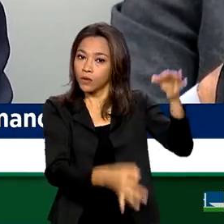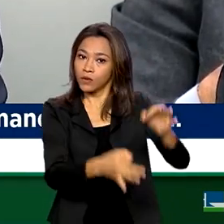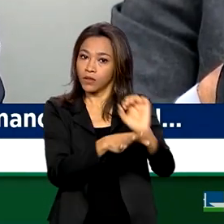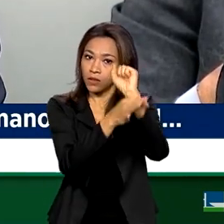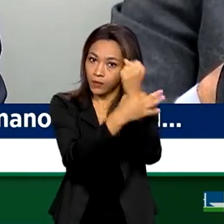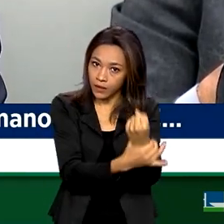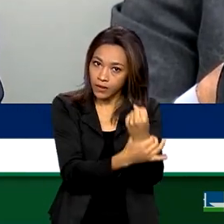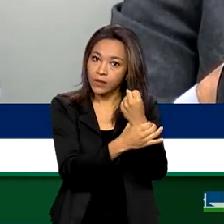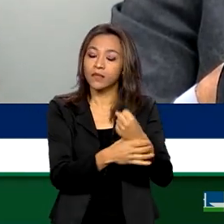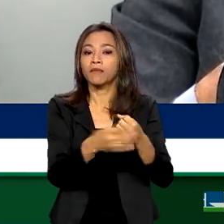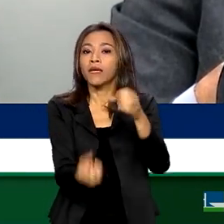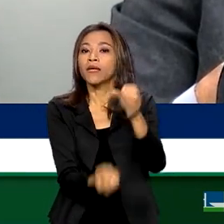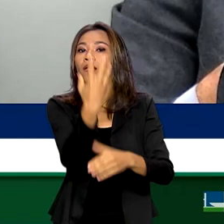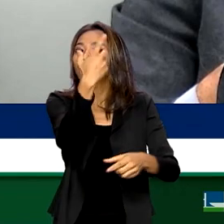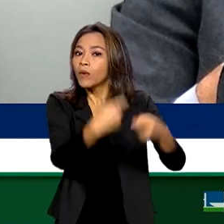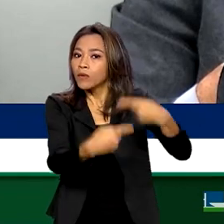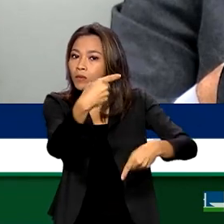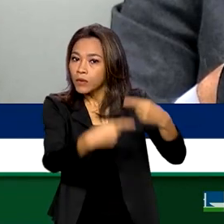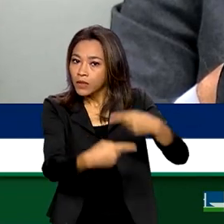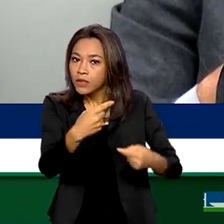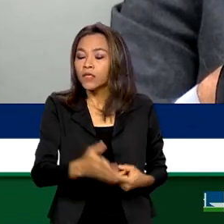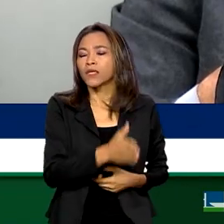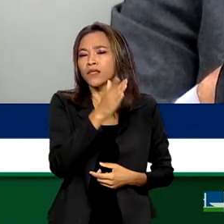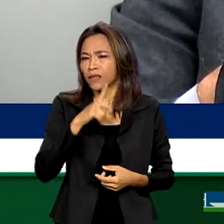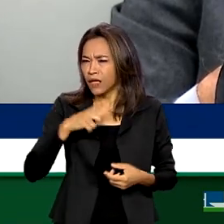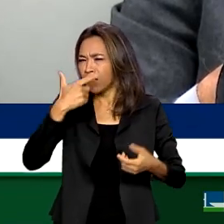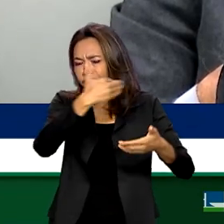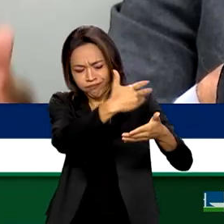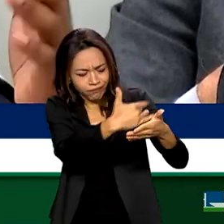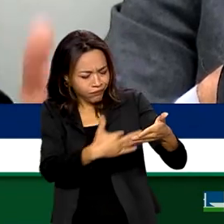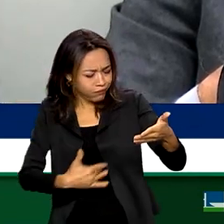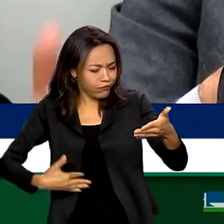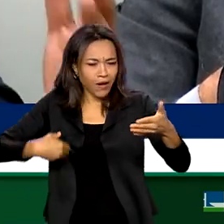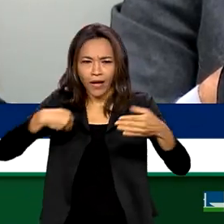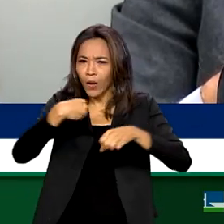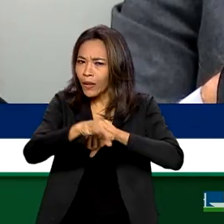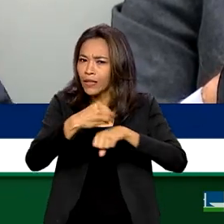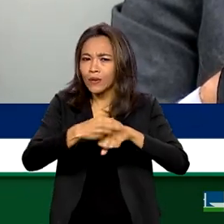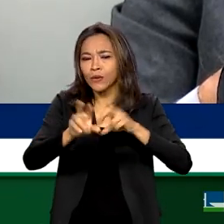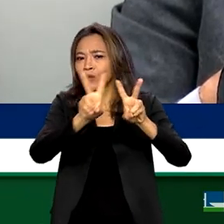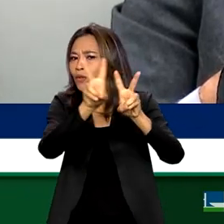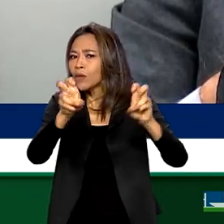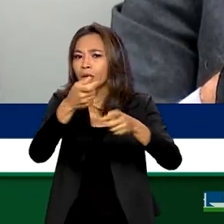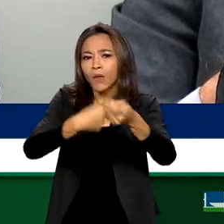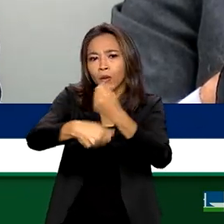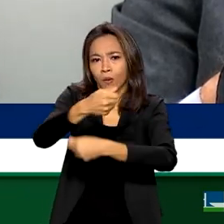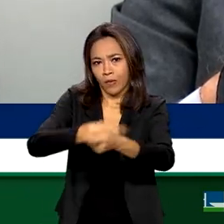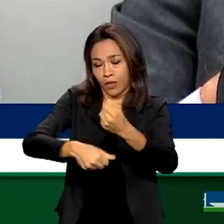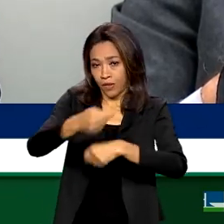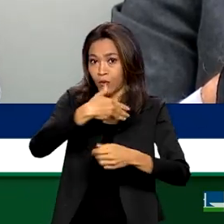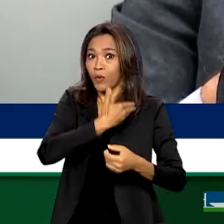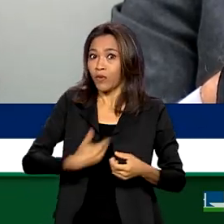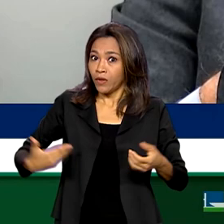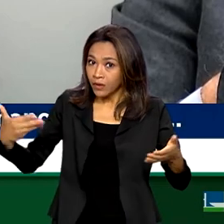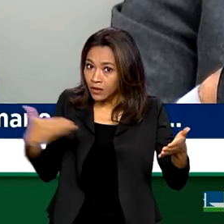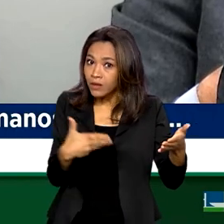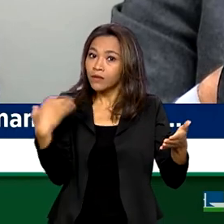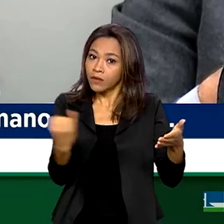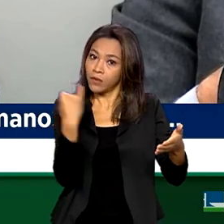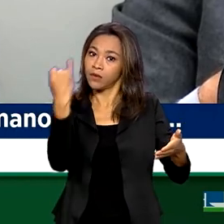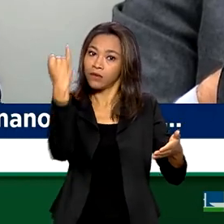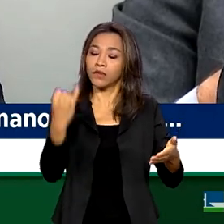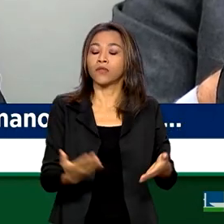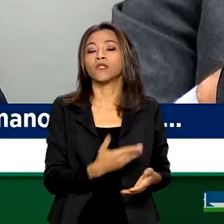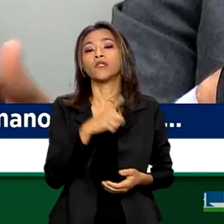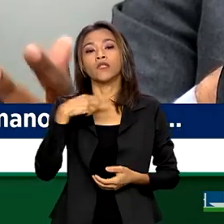implementar as políticas, há uma série de recomendações voltadas também à área econômica do governo, que é muito importante dizer isso, e